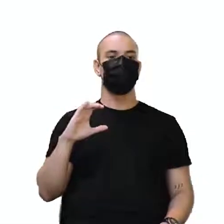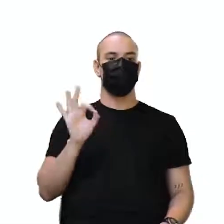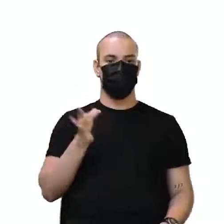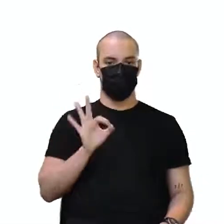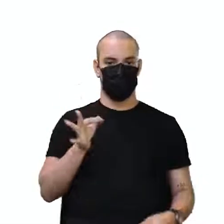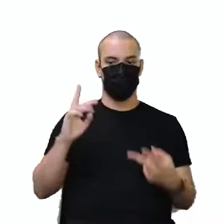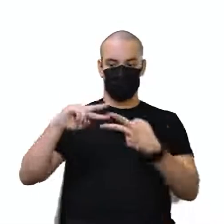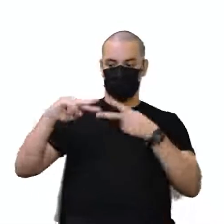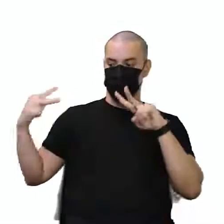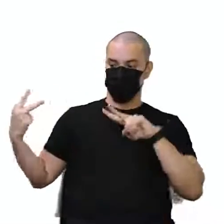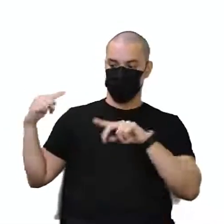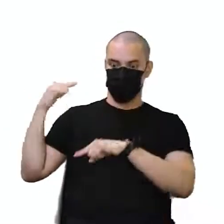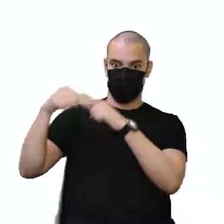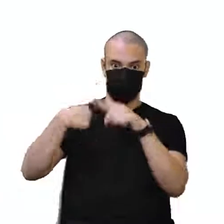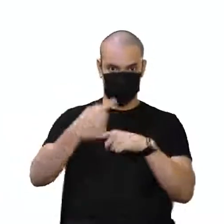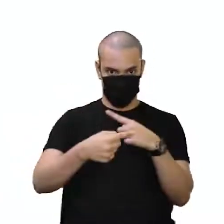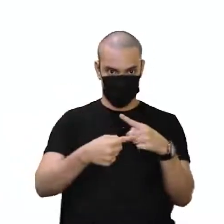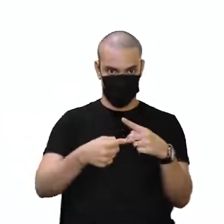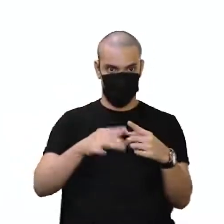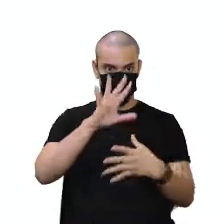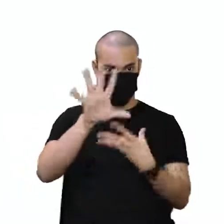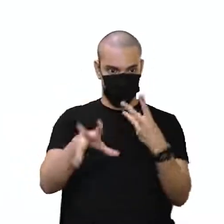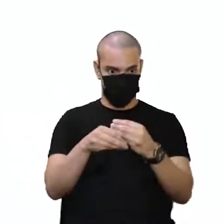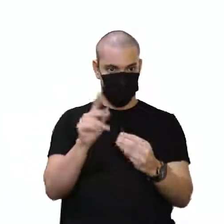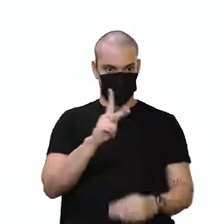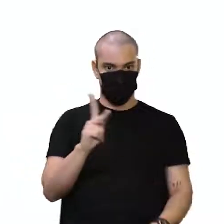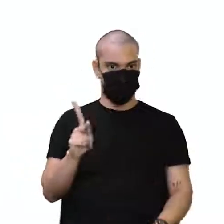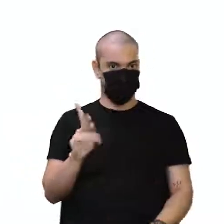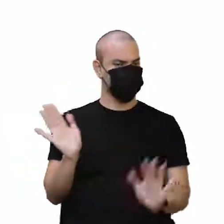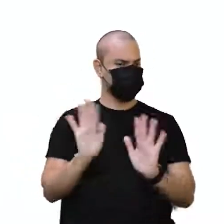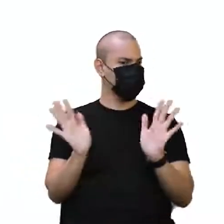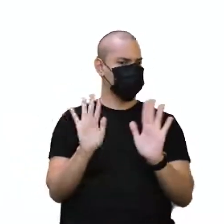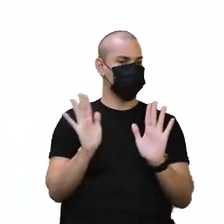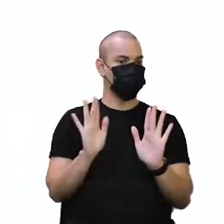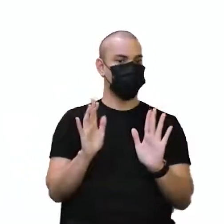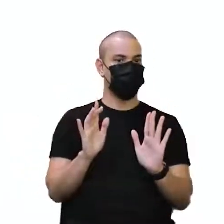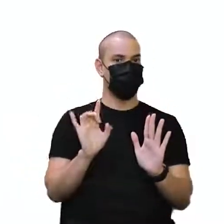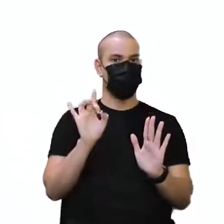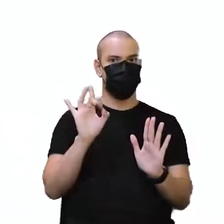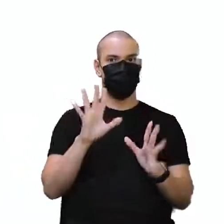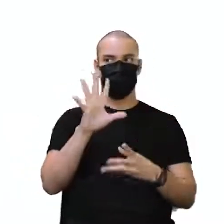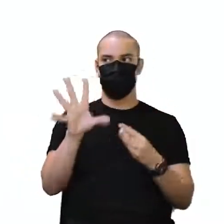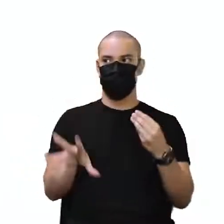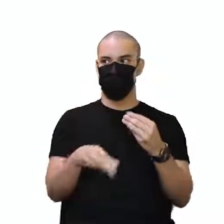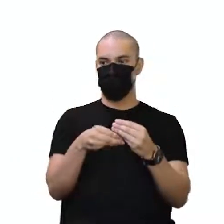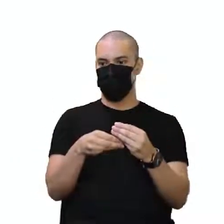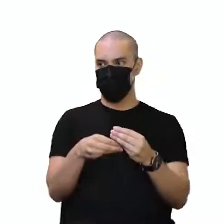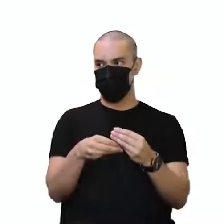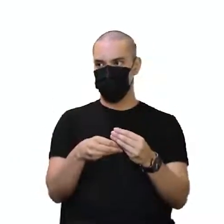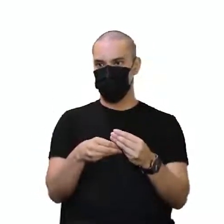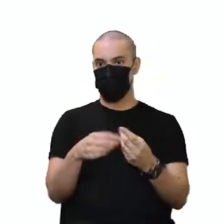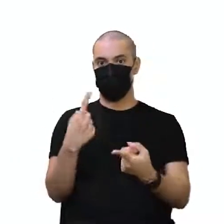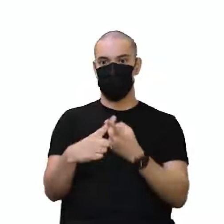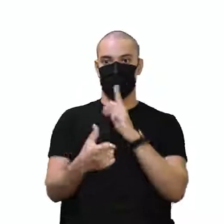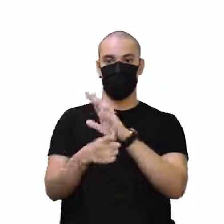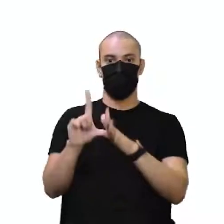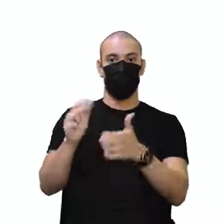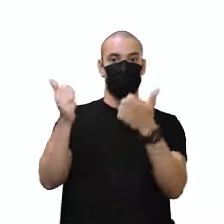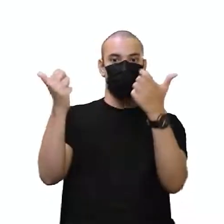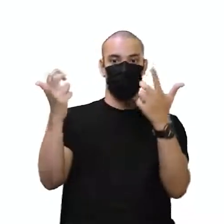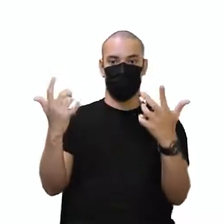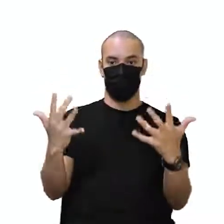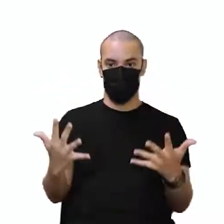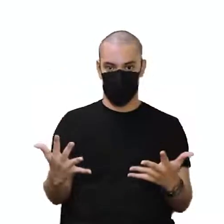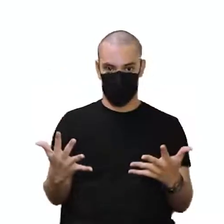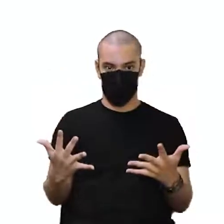Genética. Tá bom? Quer falar alguma coisa, prof? Não, não. Eu só queria complementar, né, que, como a gente falou ainda agora, quase como a gente